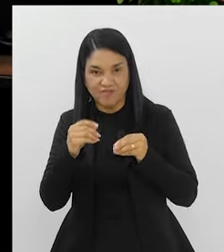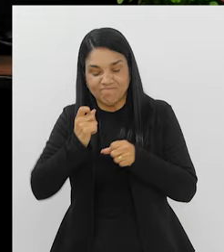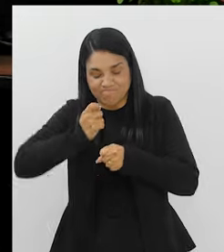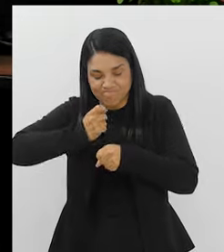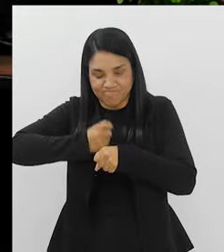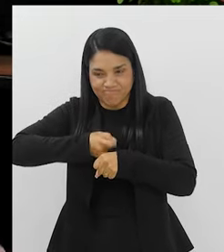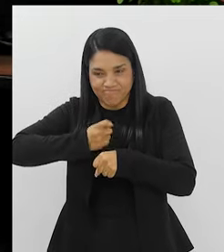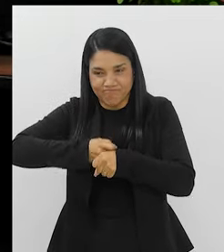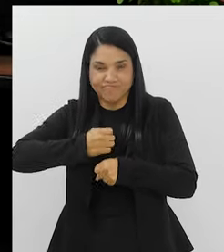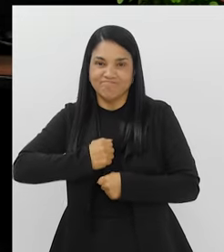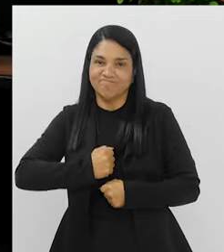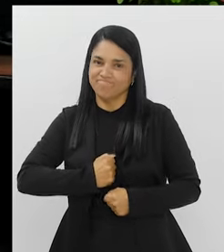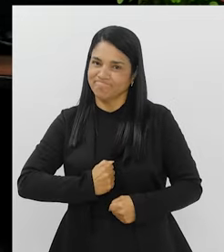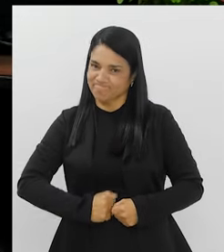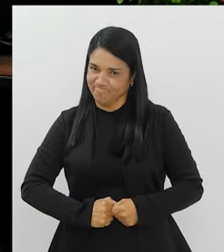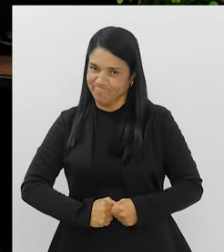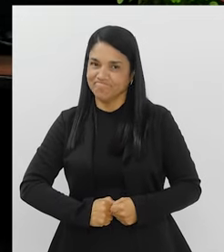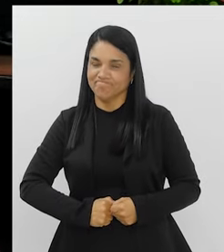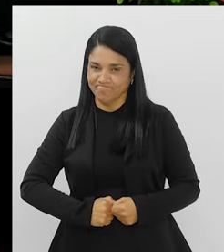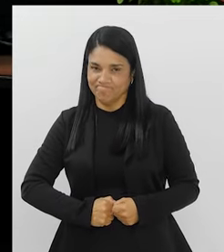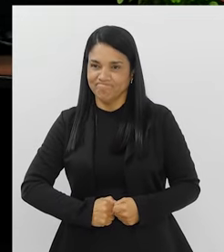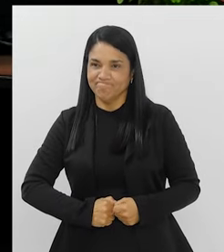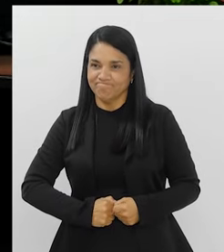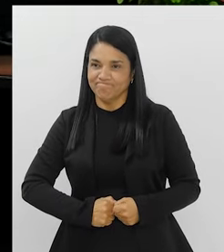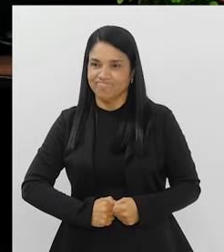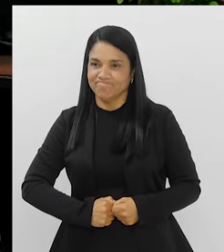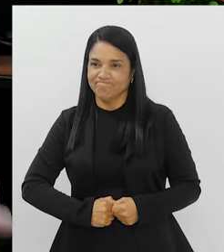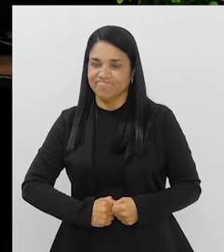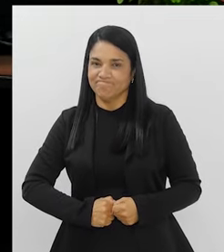fezes muito endurecidas, de qualquer forma.